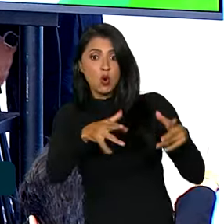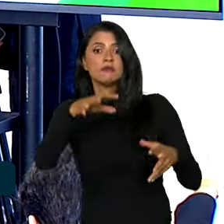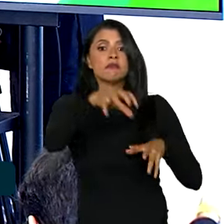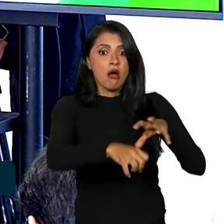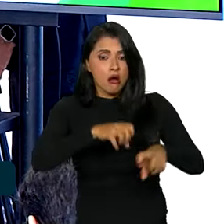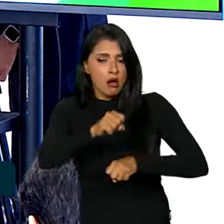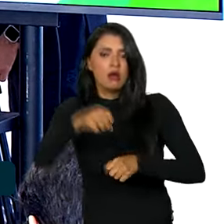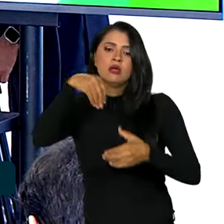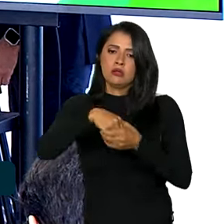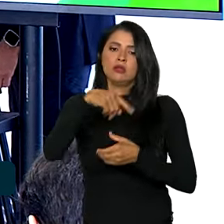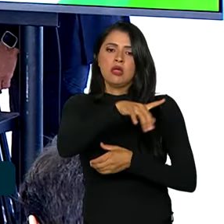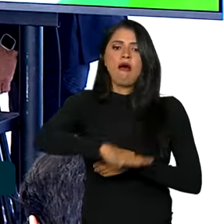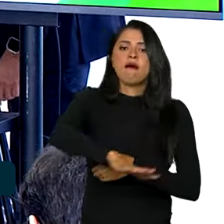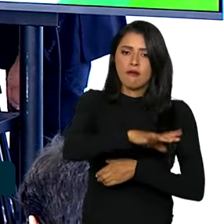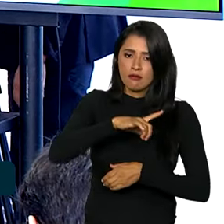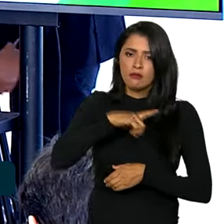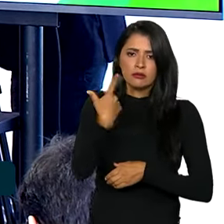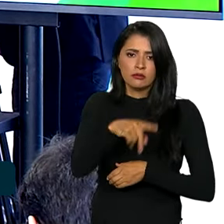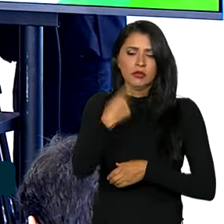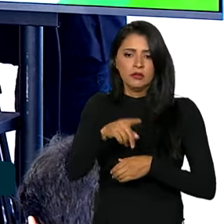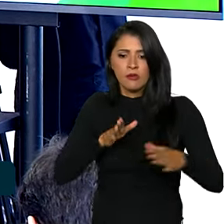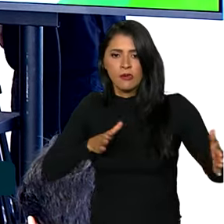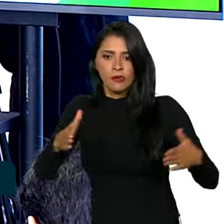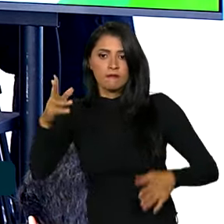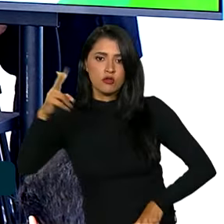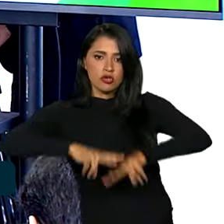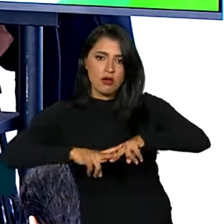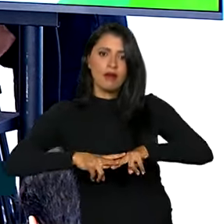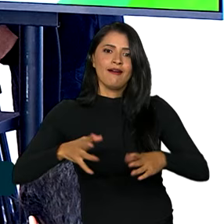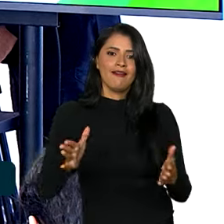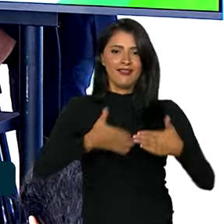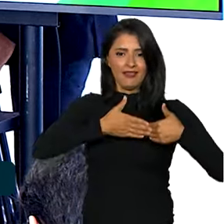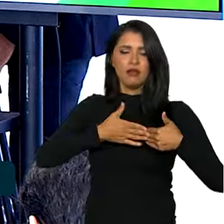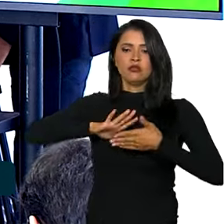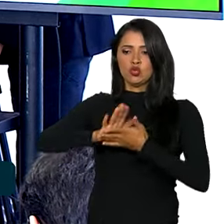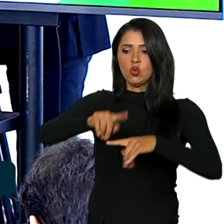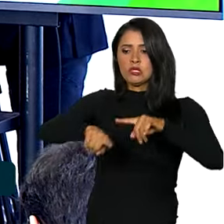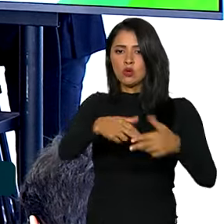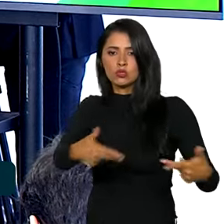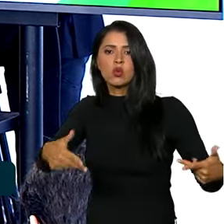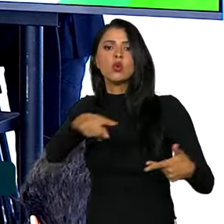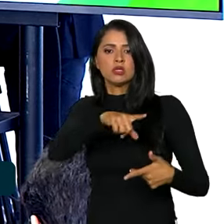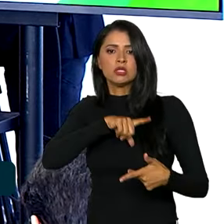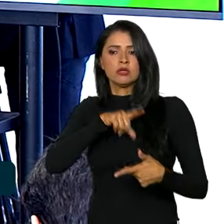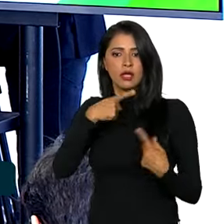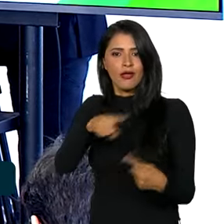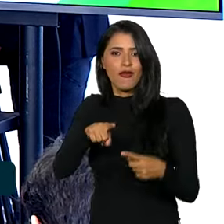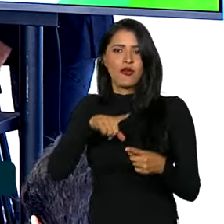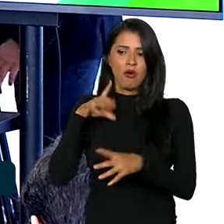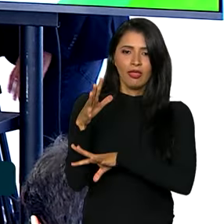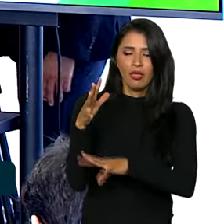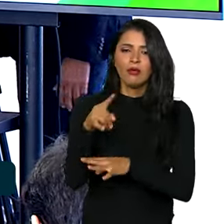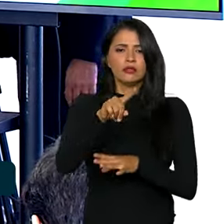dentro de áreas embargadas, destruição de bens. E a gente verifica que esse aumento é expressivo,